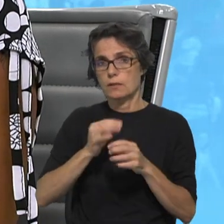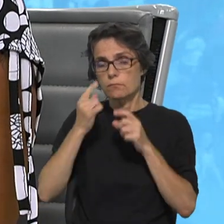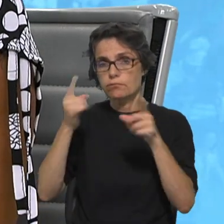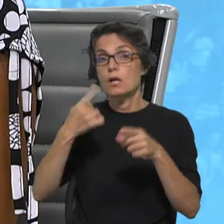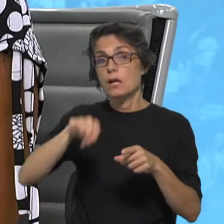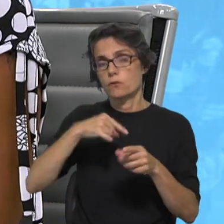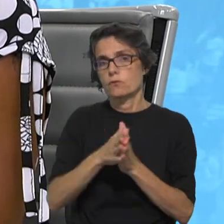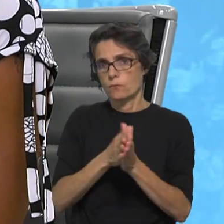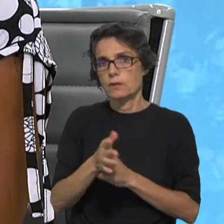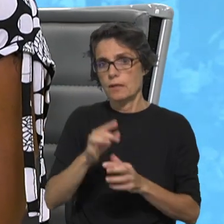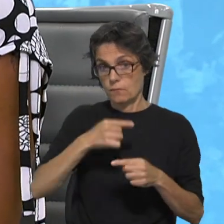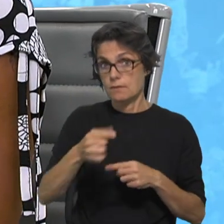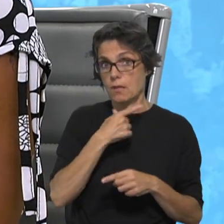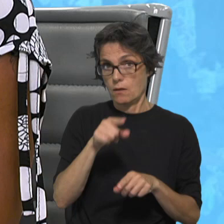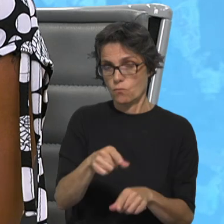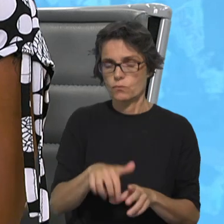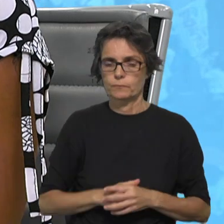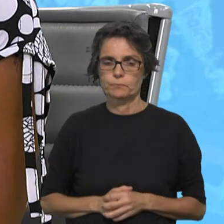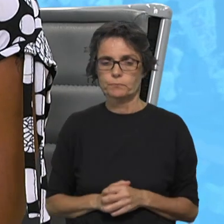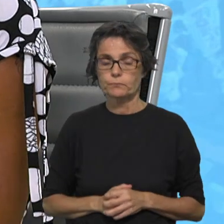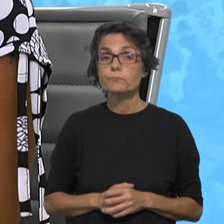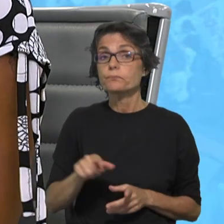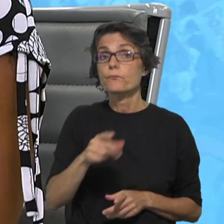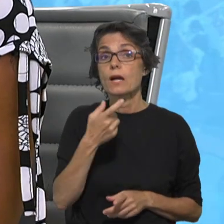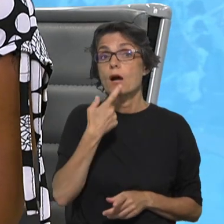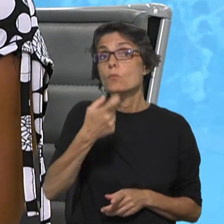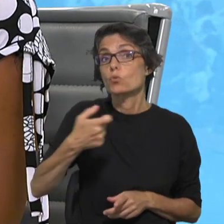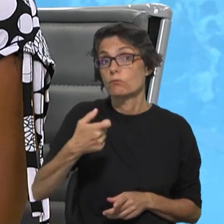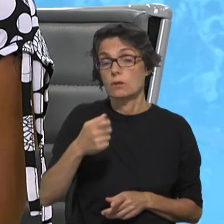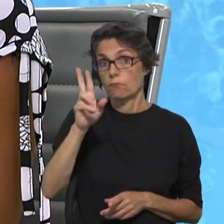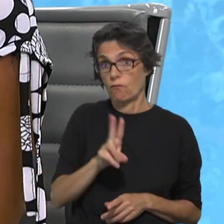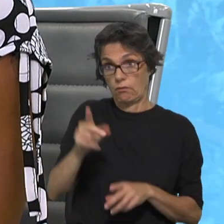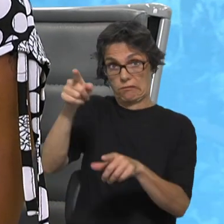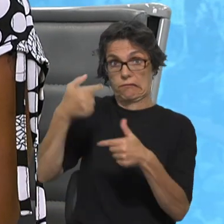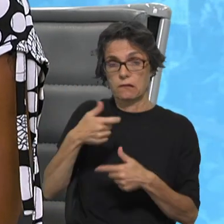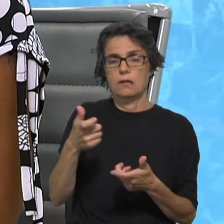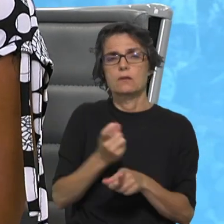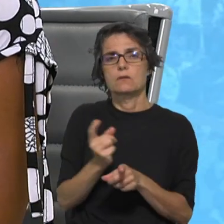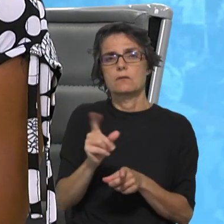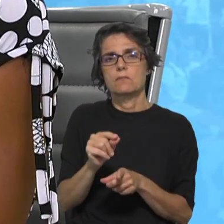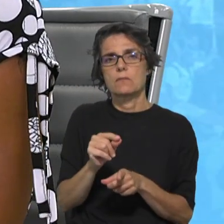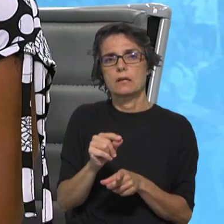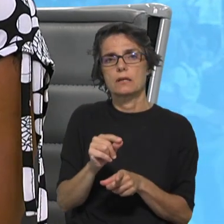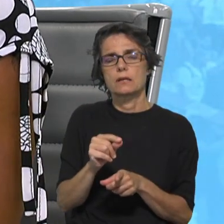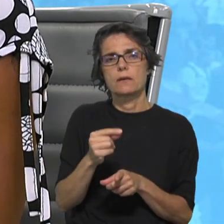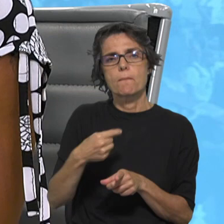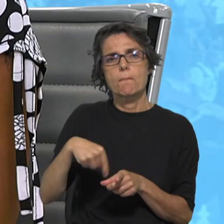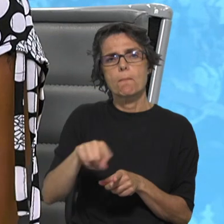do Vaticano. E a tónica, e as perguntas que nos chegam, temos uma tendência para empurrar